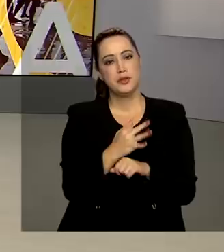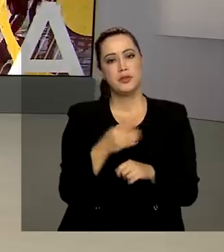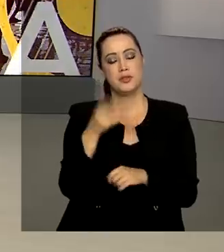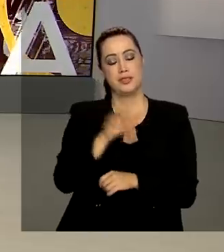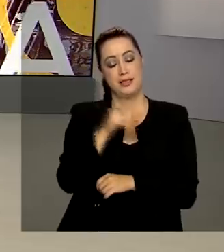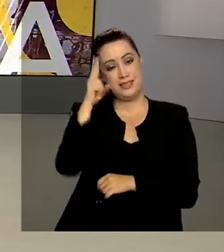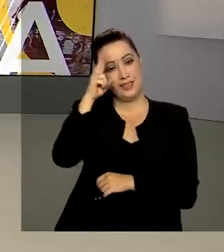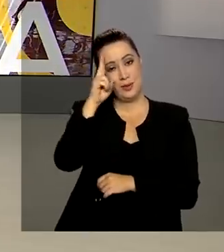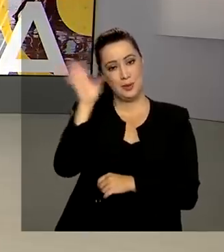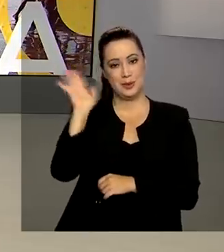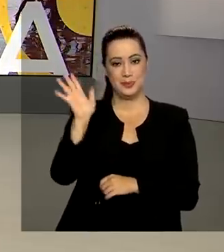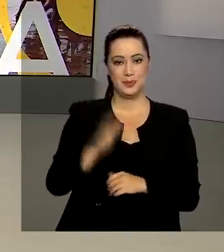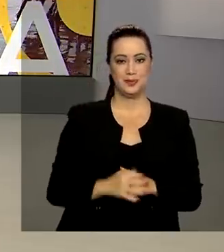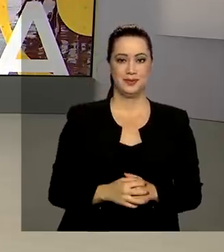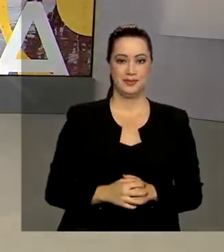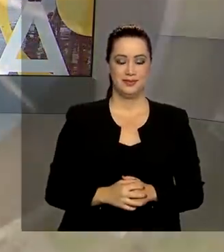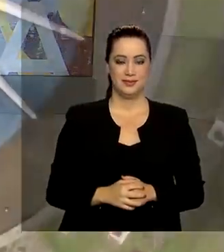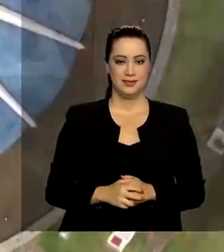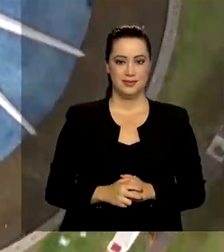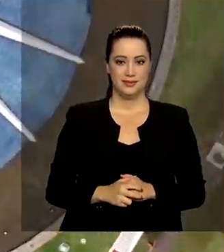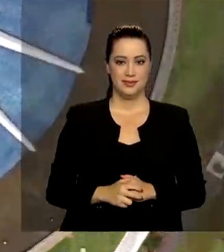vemos na segunda-feira. Até lá. Tchau, tchau.